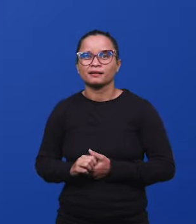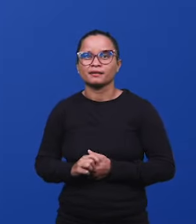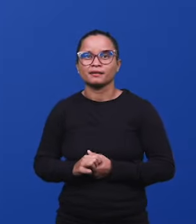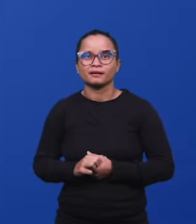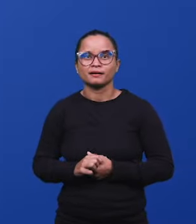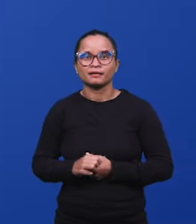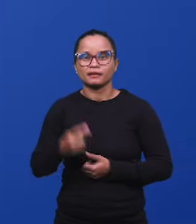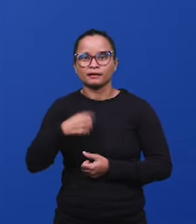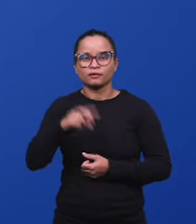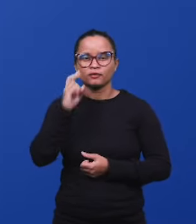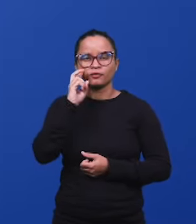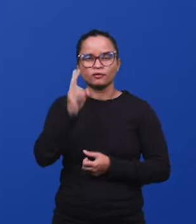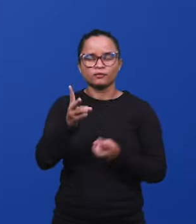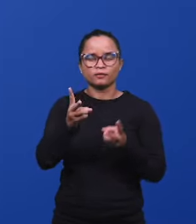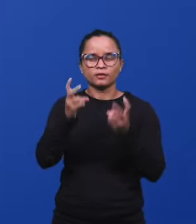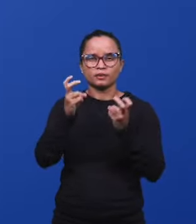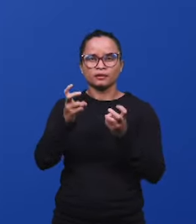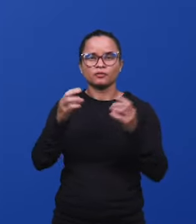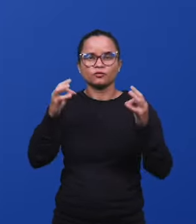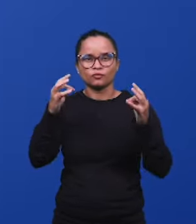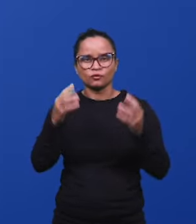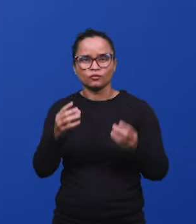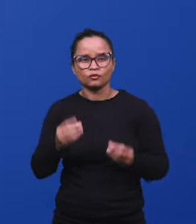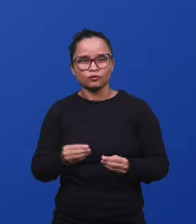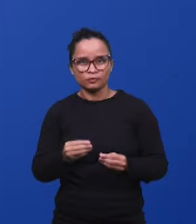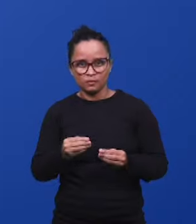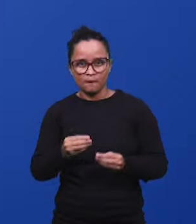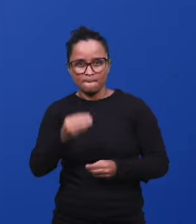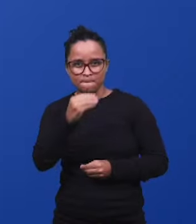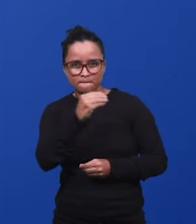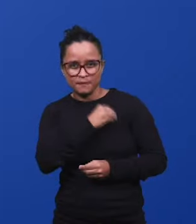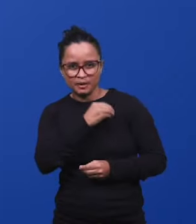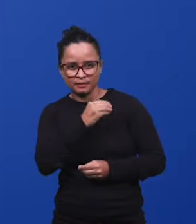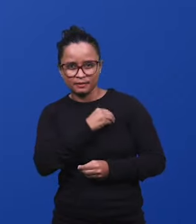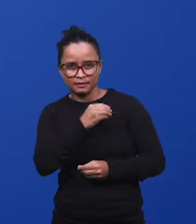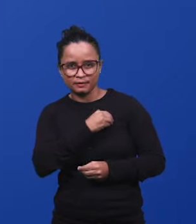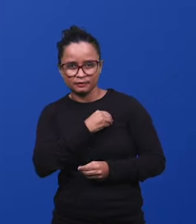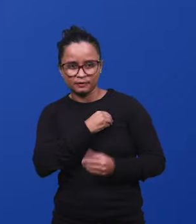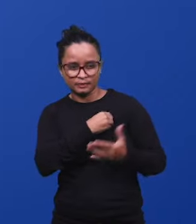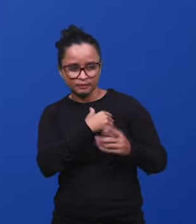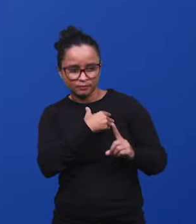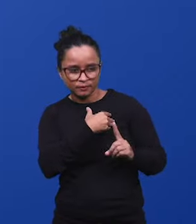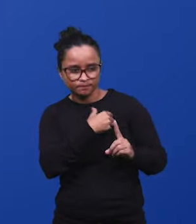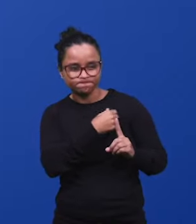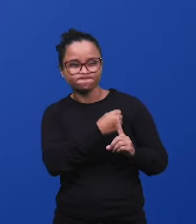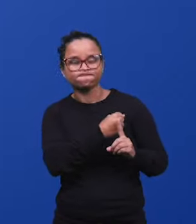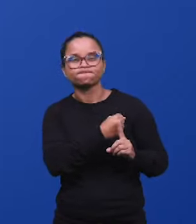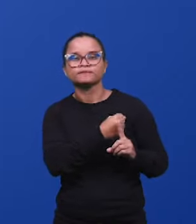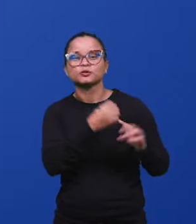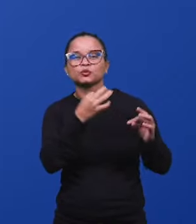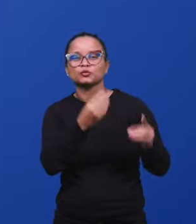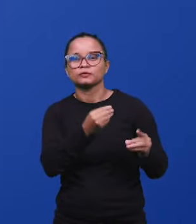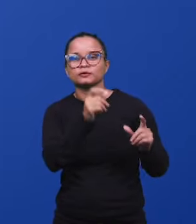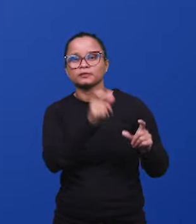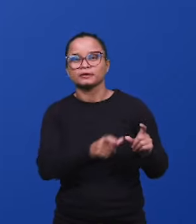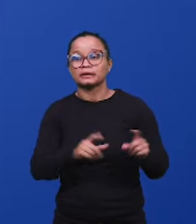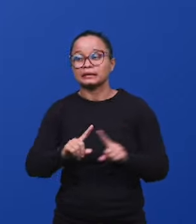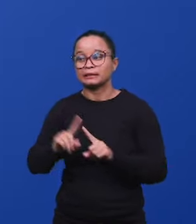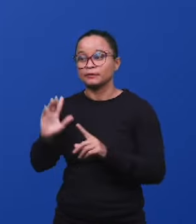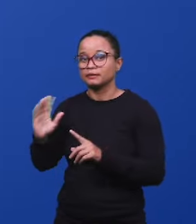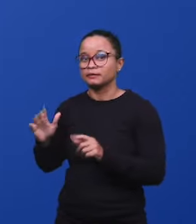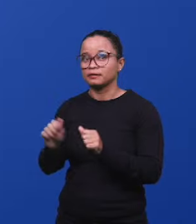si todo o pecado que estava sobre a igreja. Já na expressão em Apocalipse, nós podemos